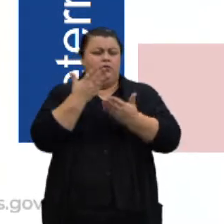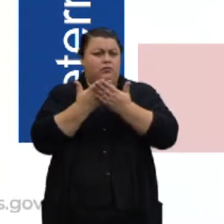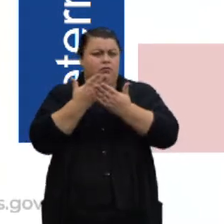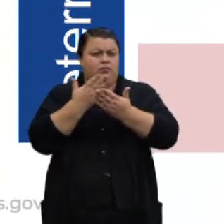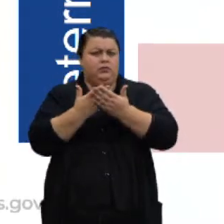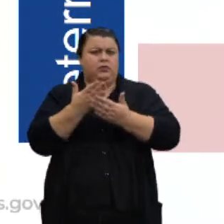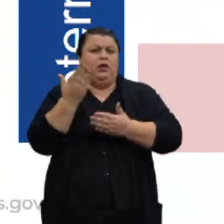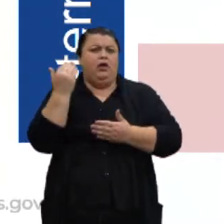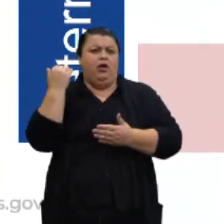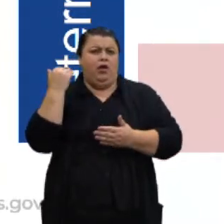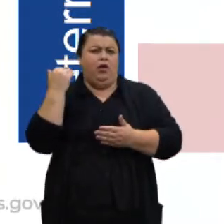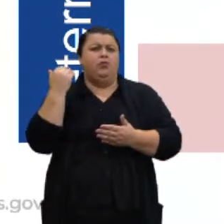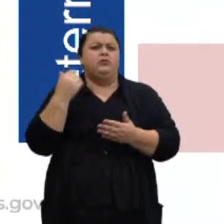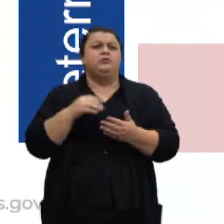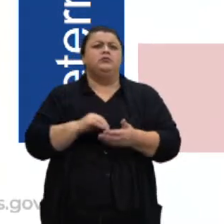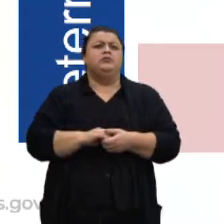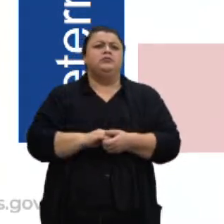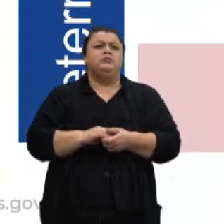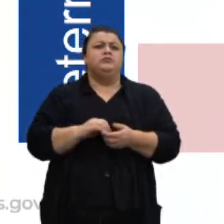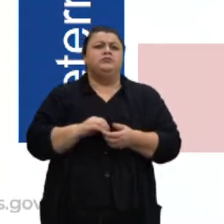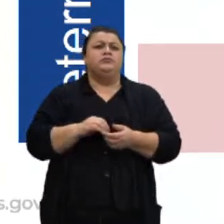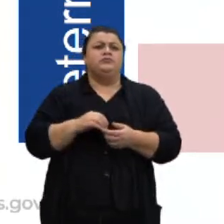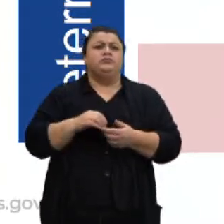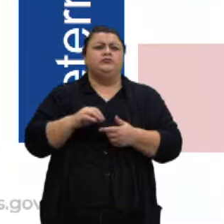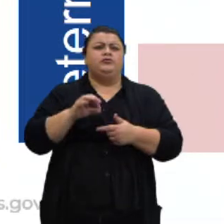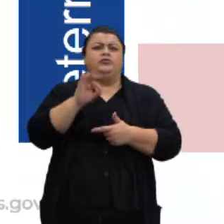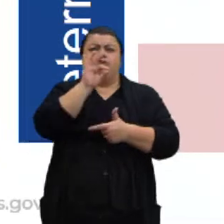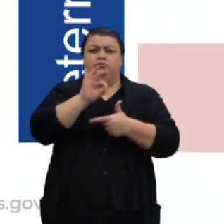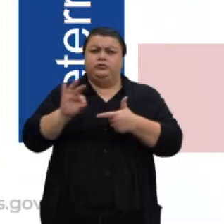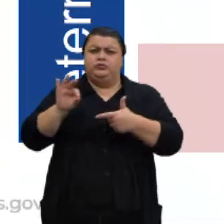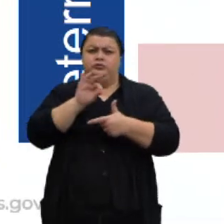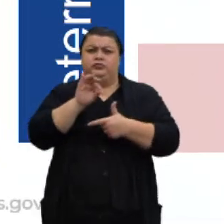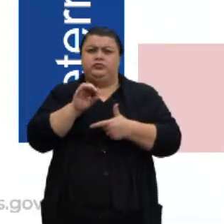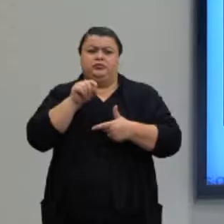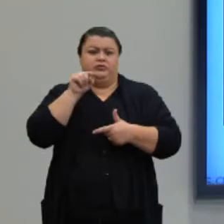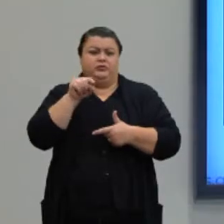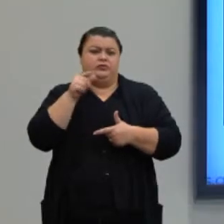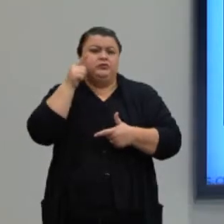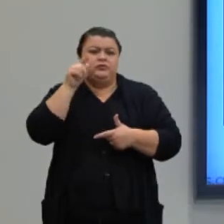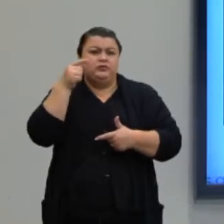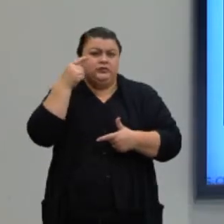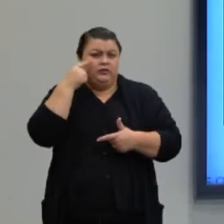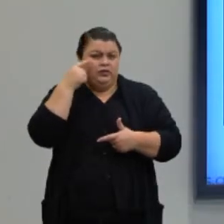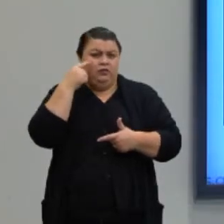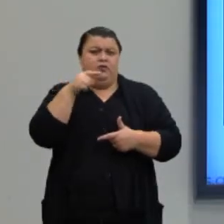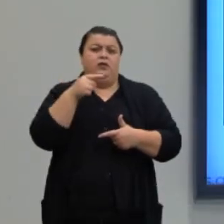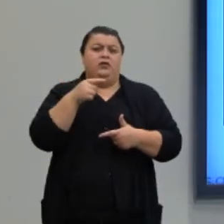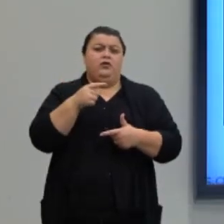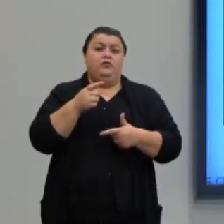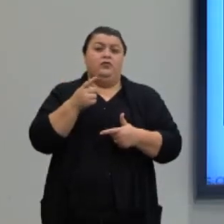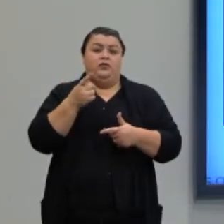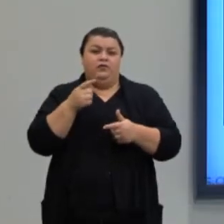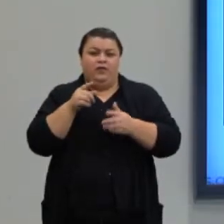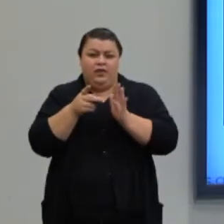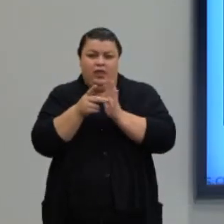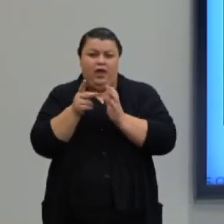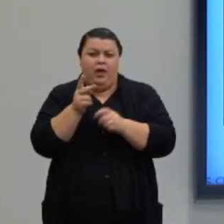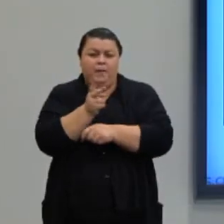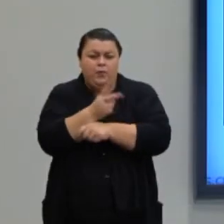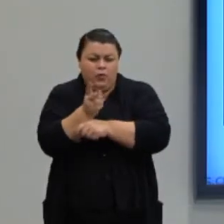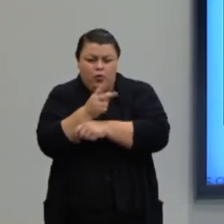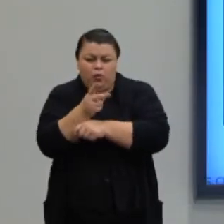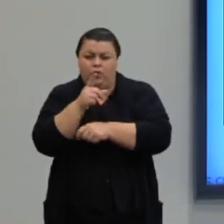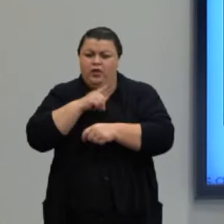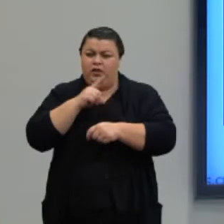nestes blocos aqui de geometria. Então, se você perdeu alguma aula de geometria, você volta, estão todas